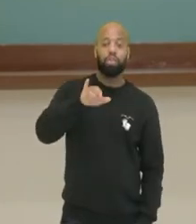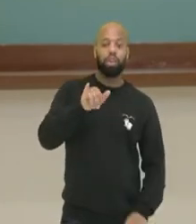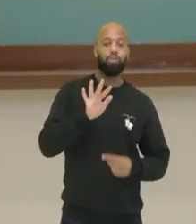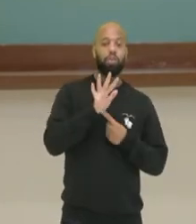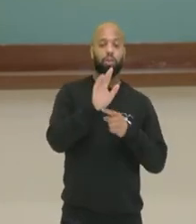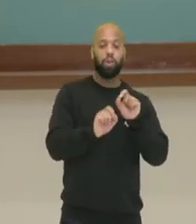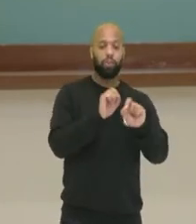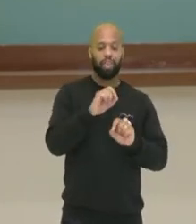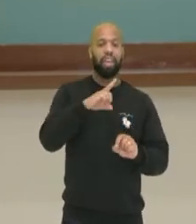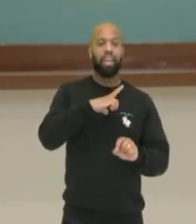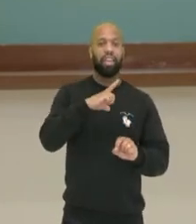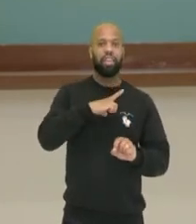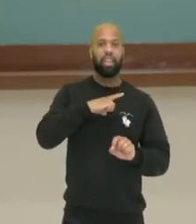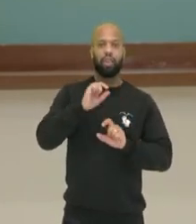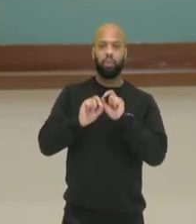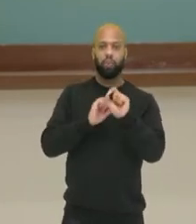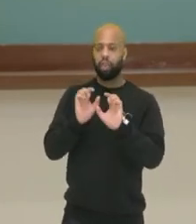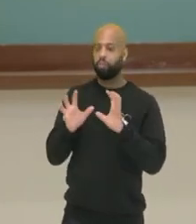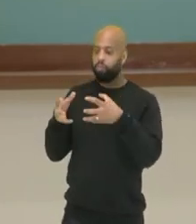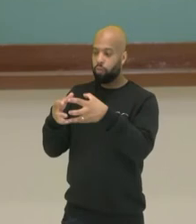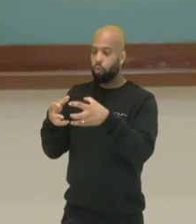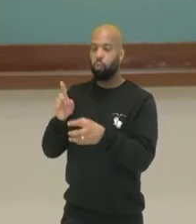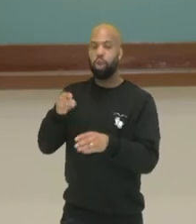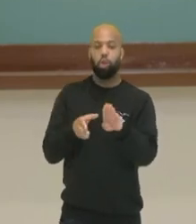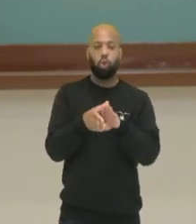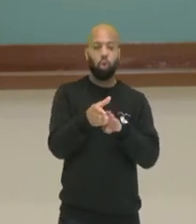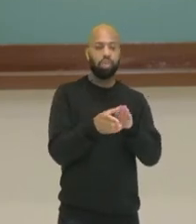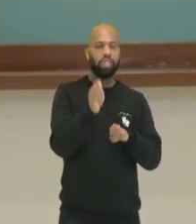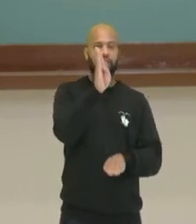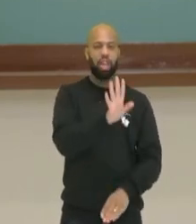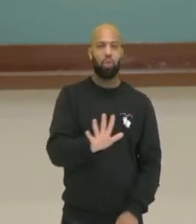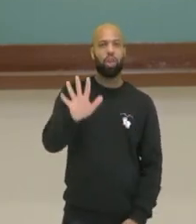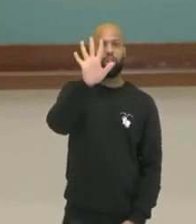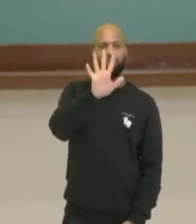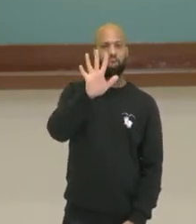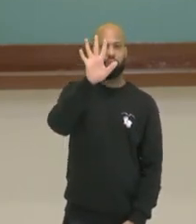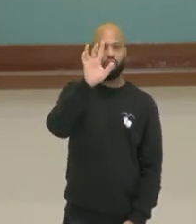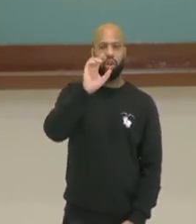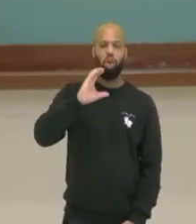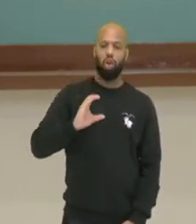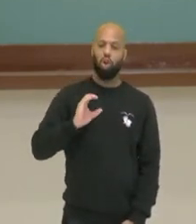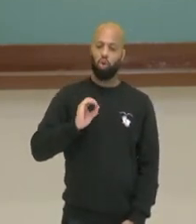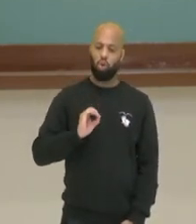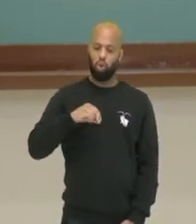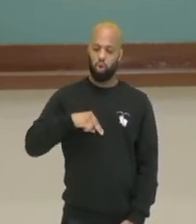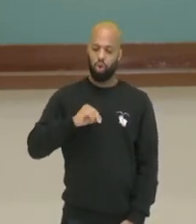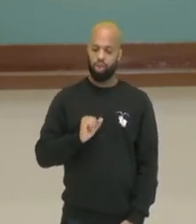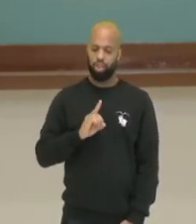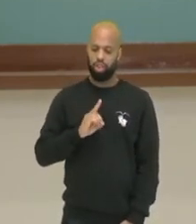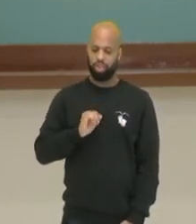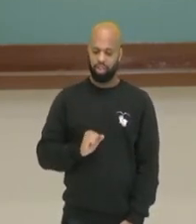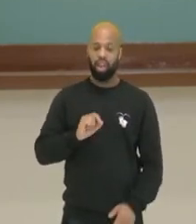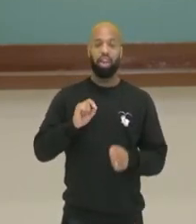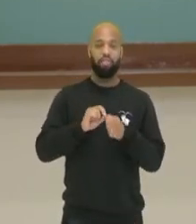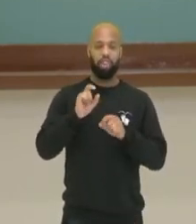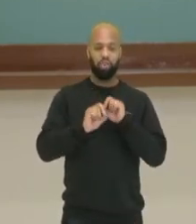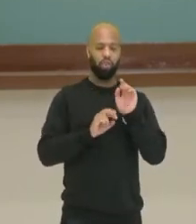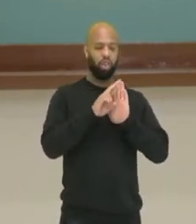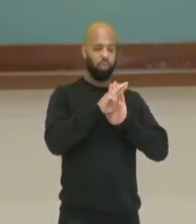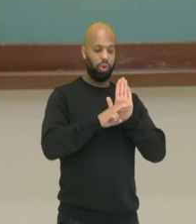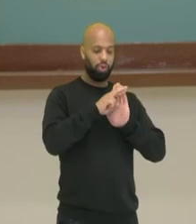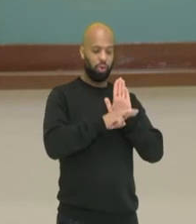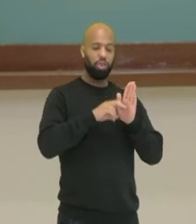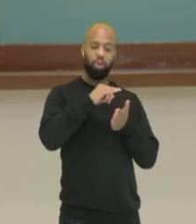de um órgão, de um conselho nacional que fez uma portaria, fez um